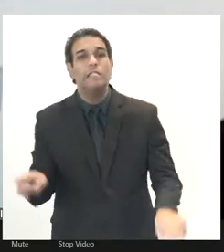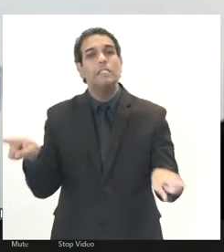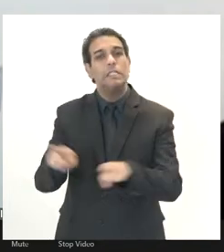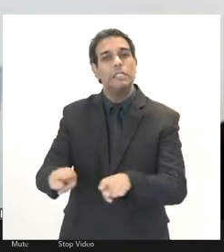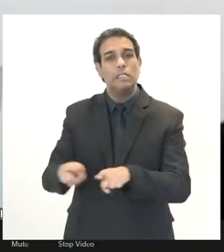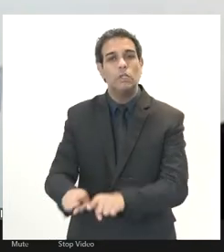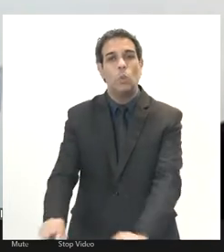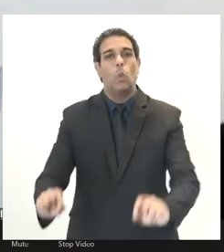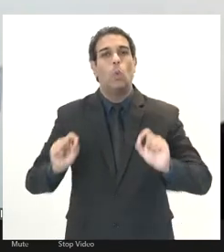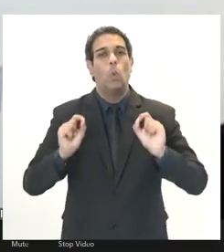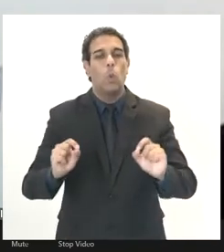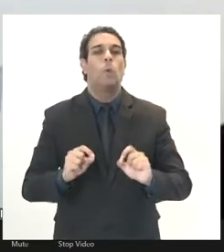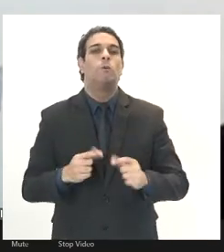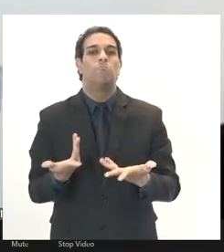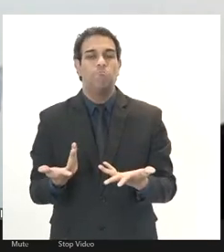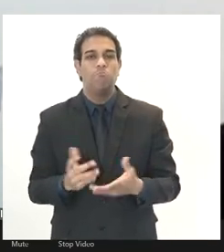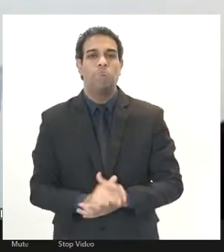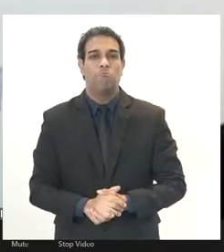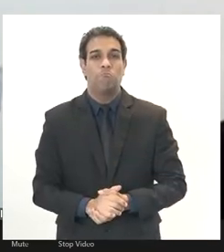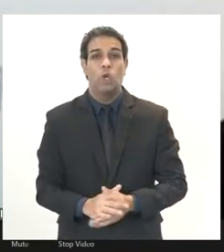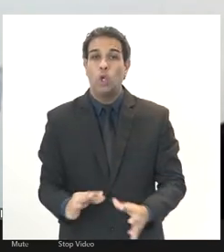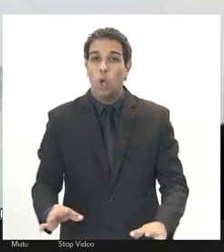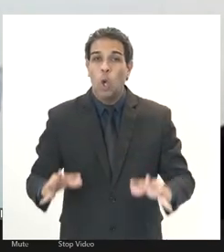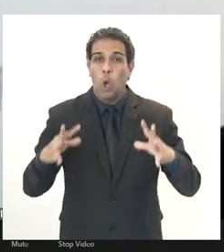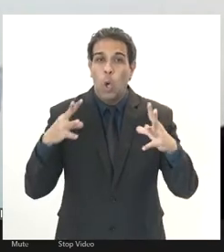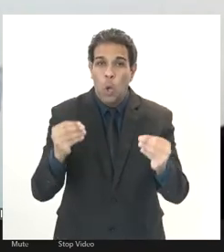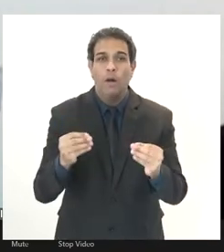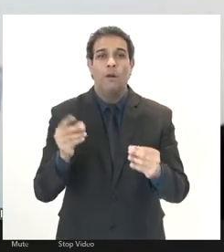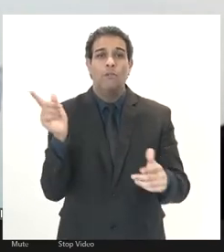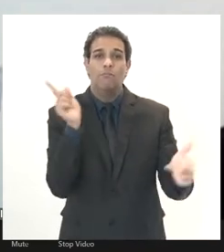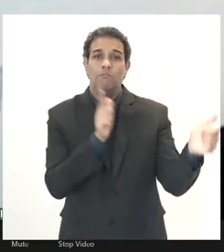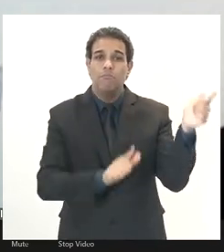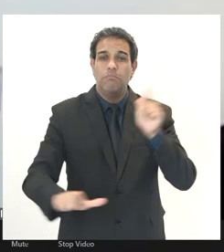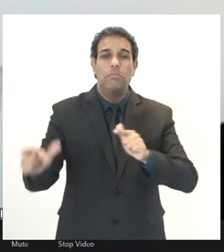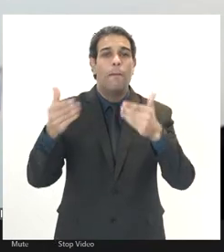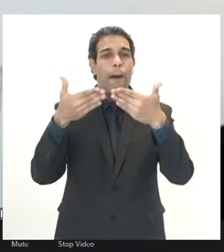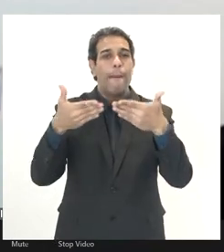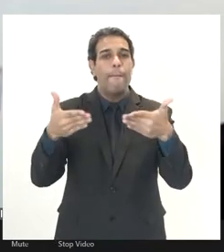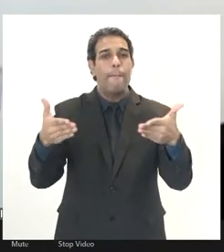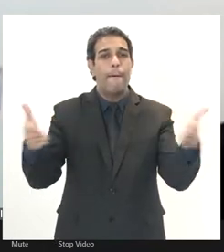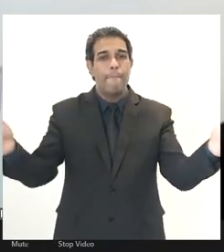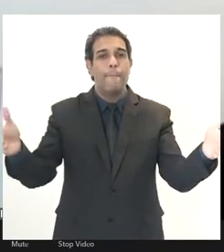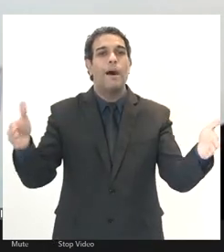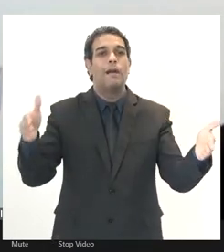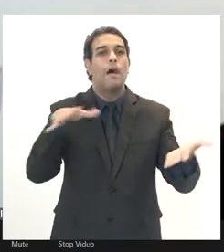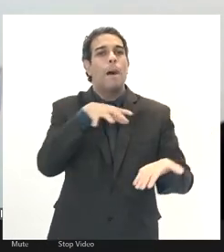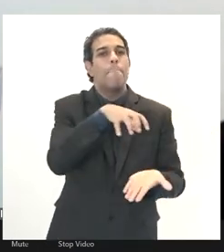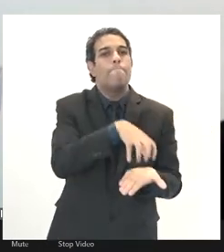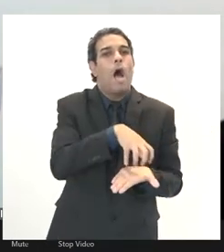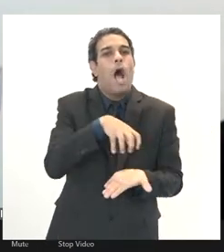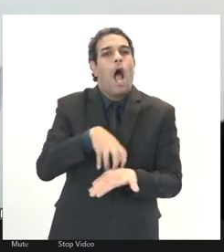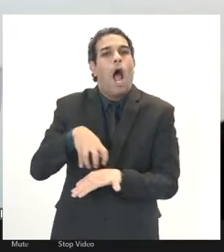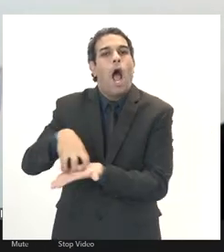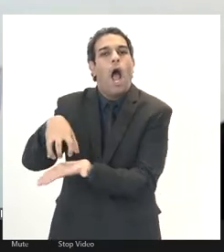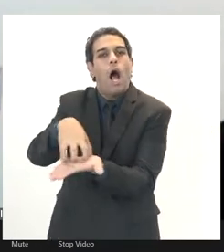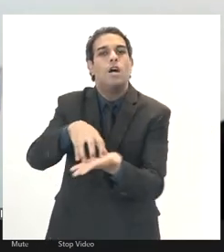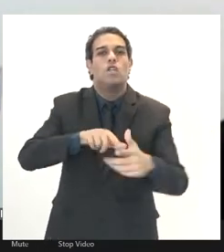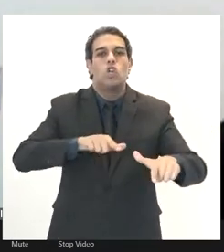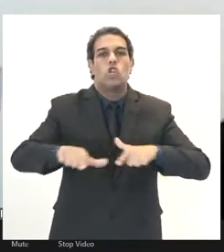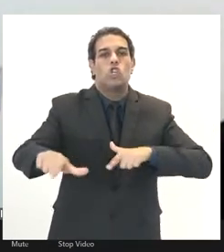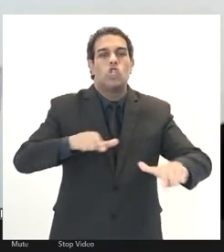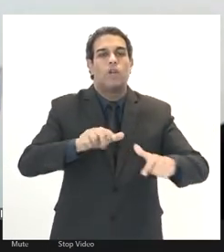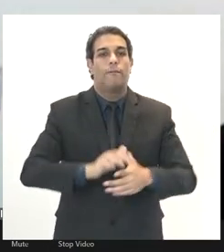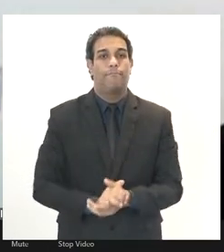os trabalhos para que se consiga abrir mais postos de trabalho. que se dê